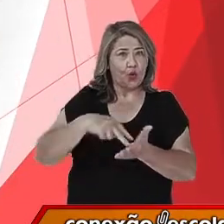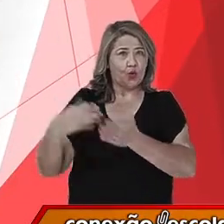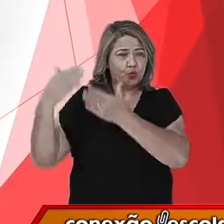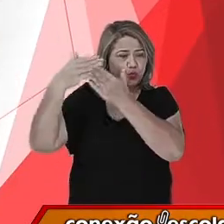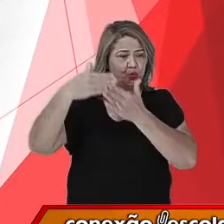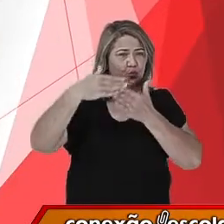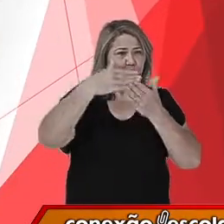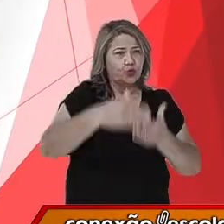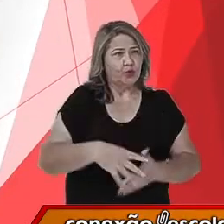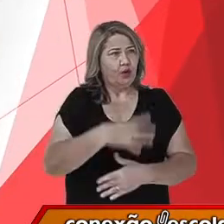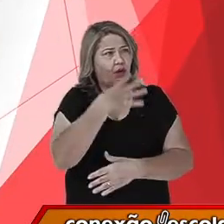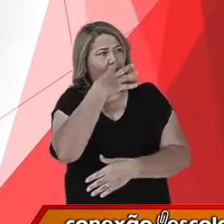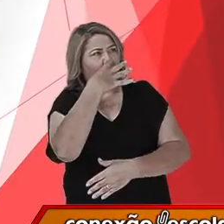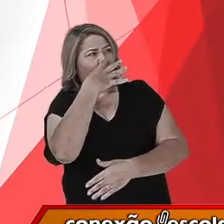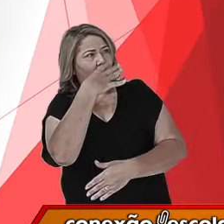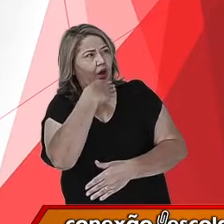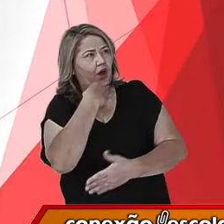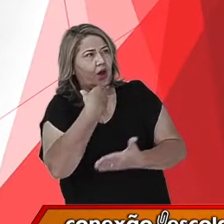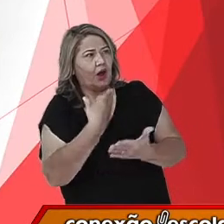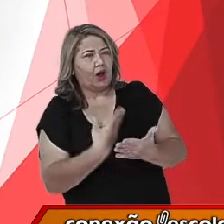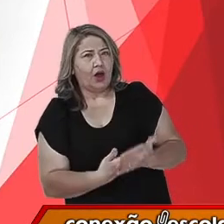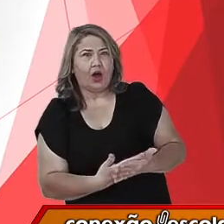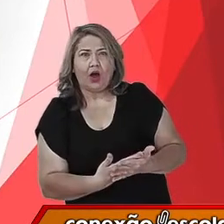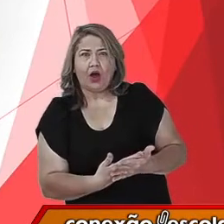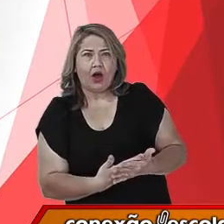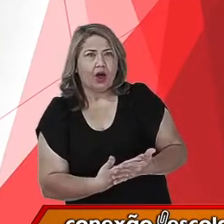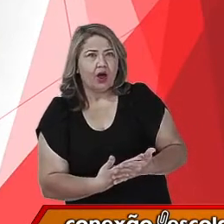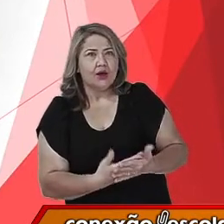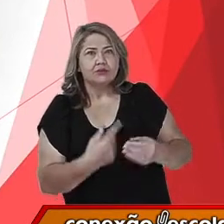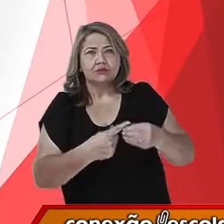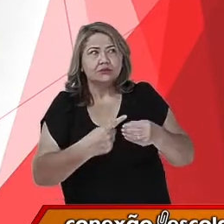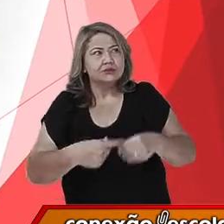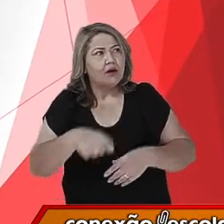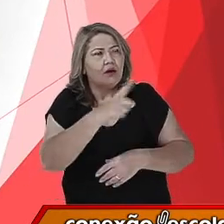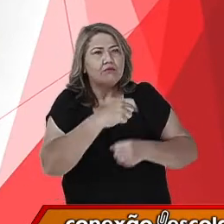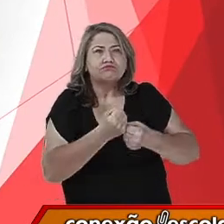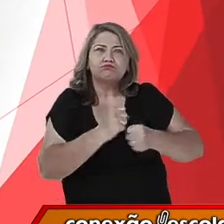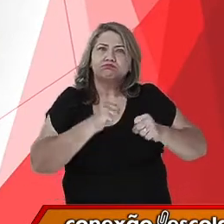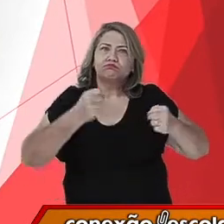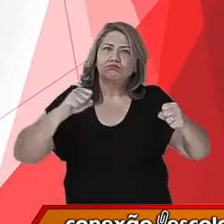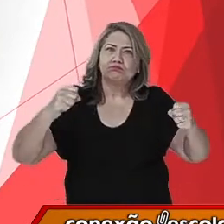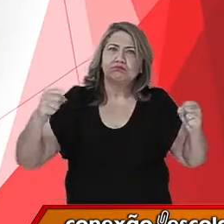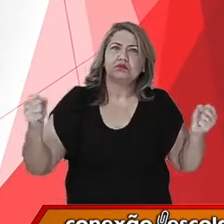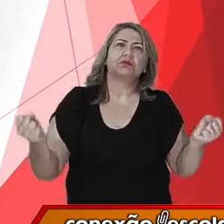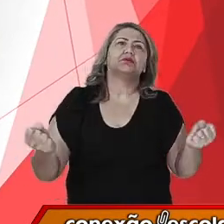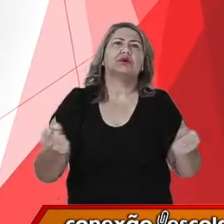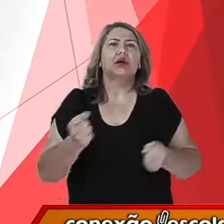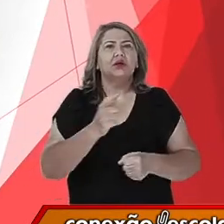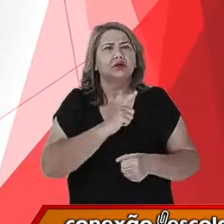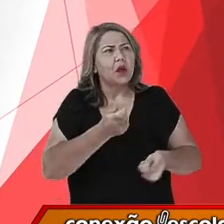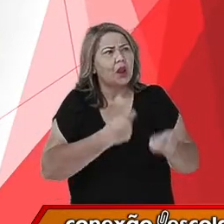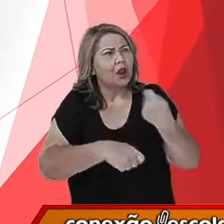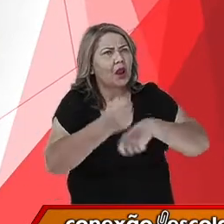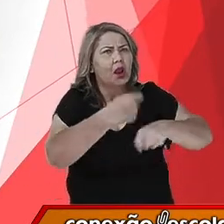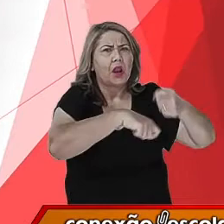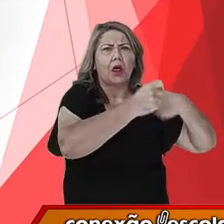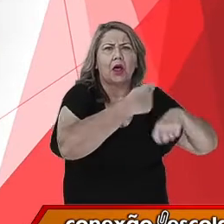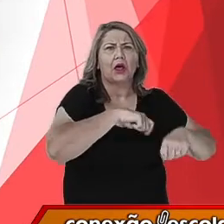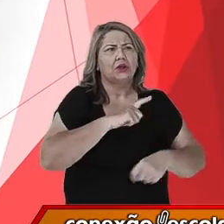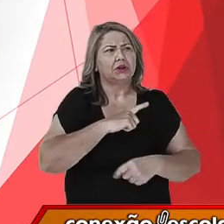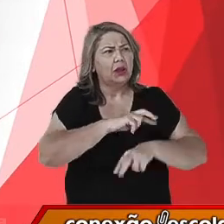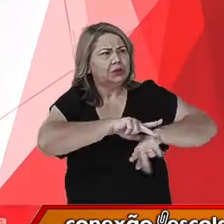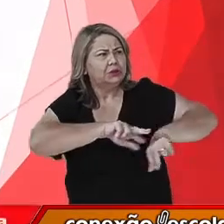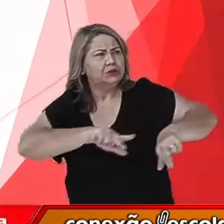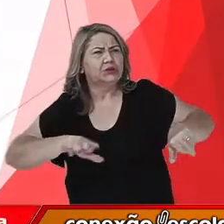ficaram bestializados, digamos assim, com uma cidade tão grande, tão pungente de comércio, de várias coisas que